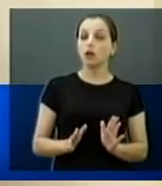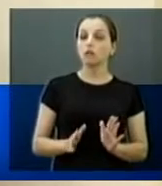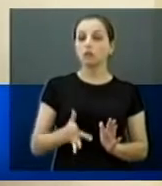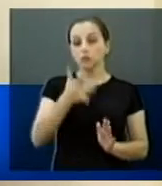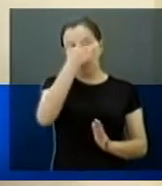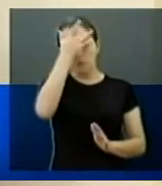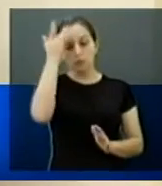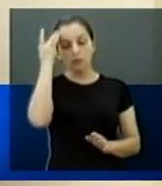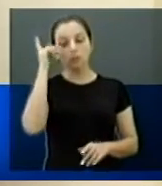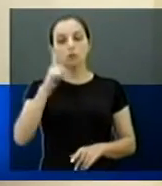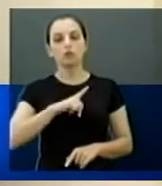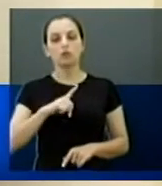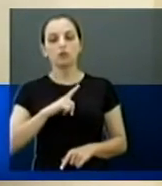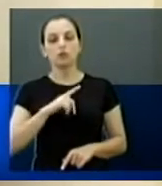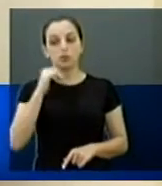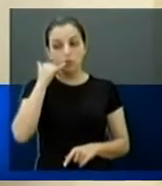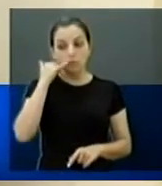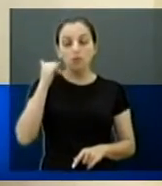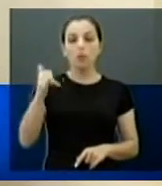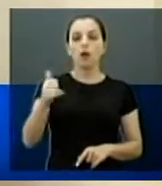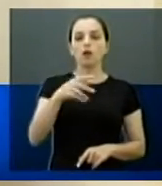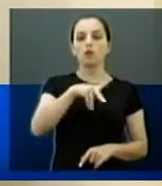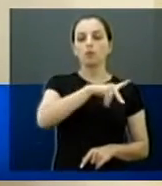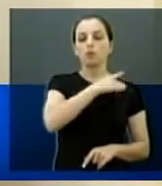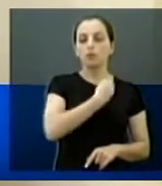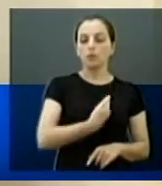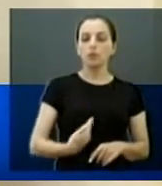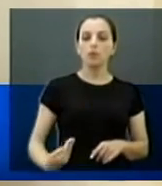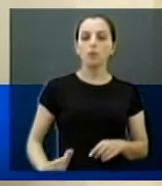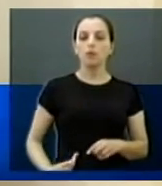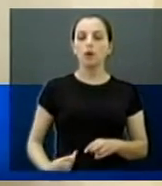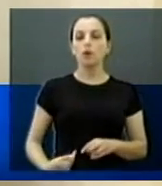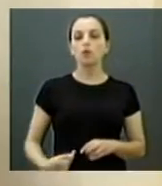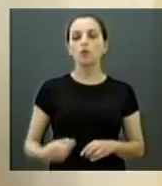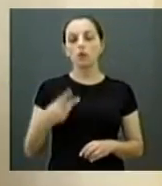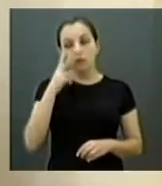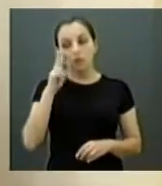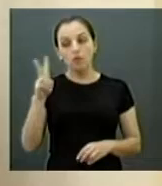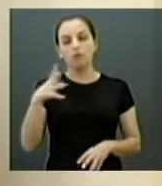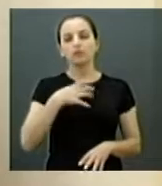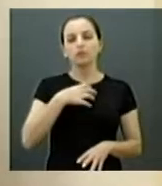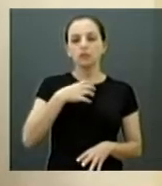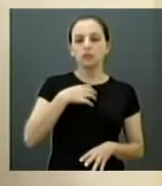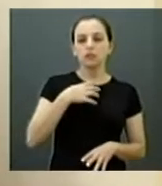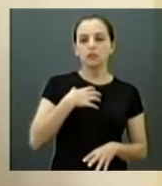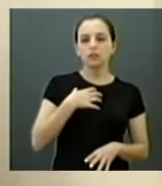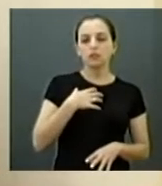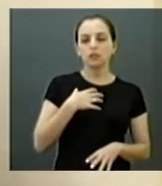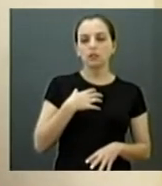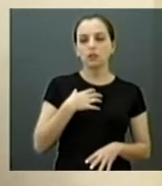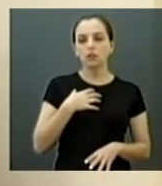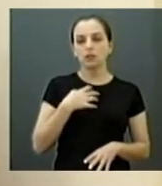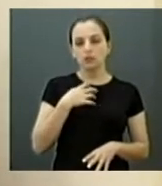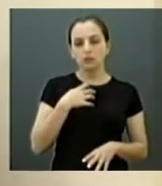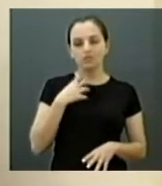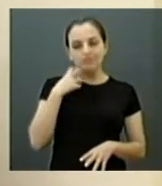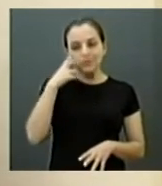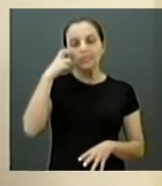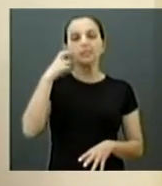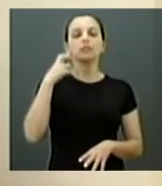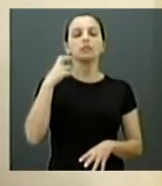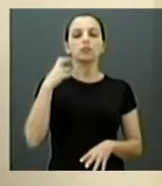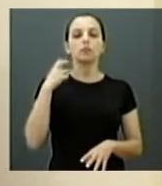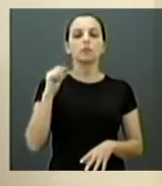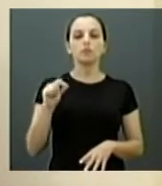ter de poder acionar o poder público quando ele passar por alguma situação intimidante ou constrangedora no que se